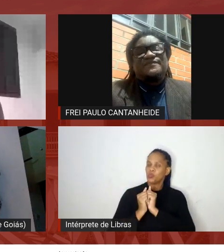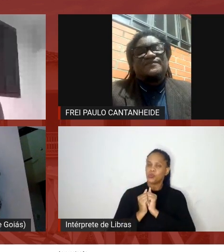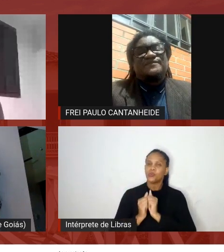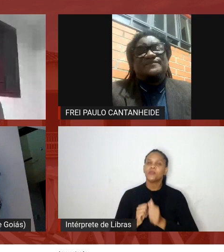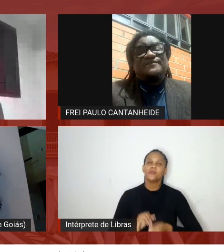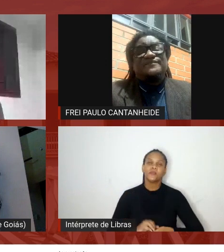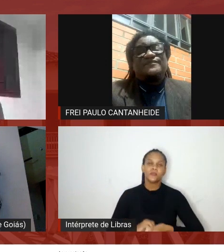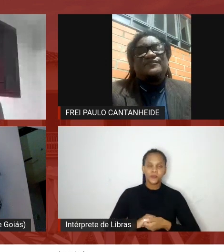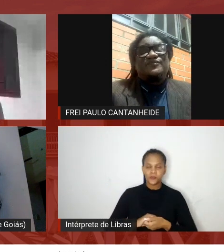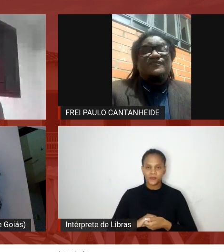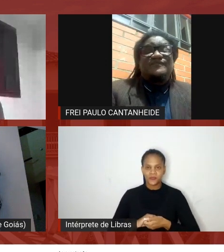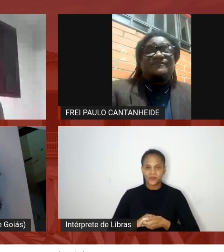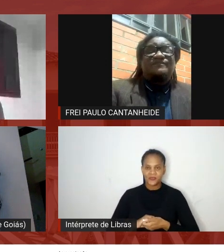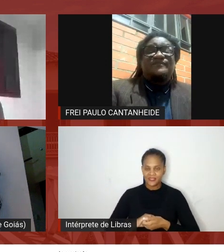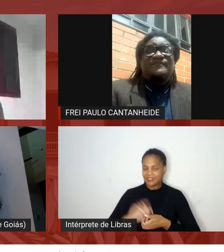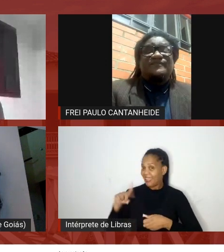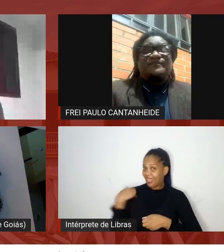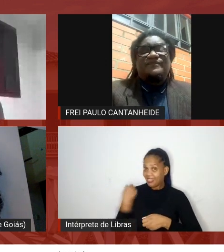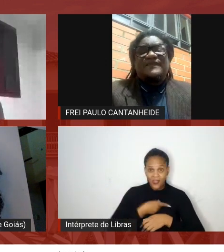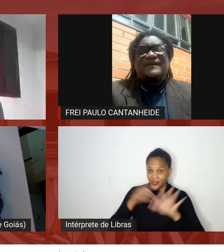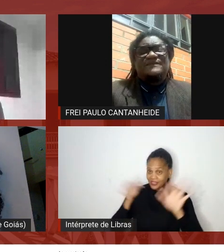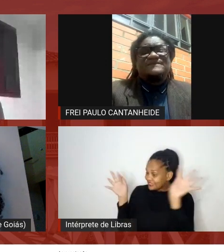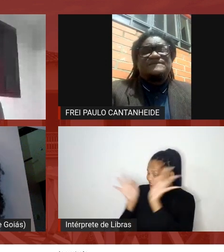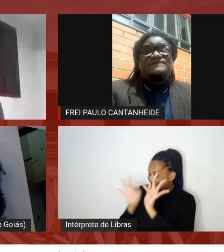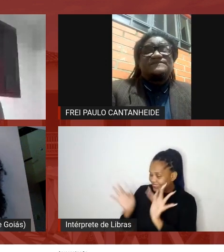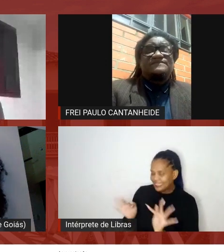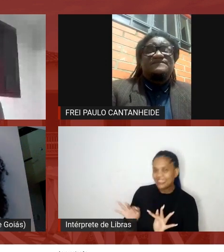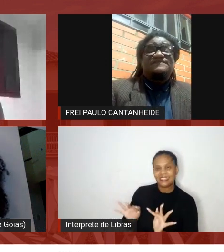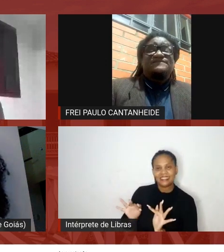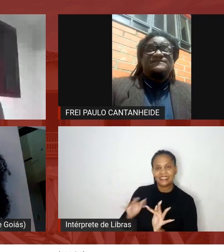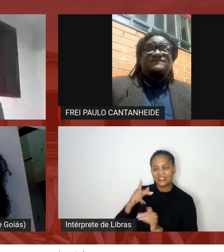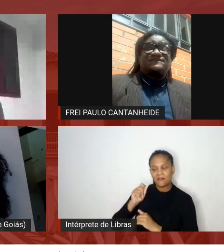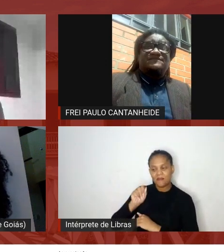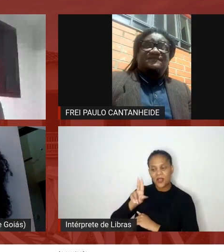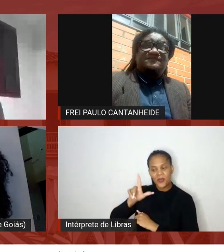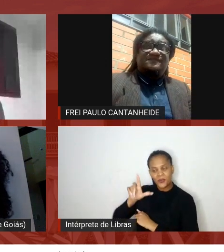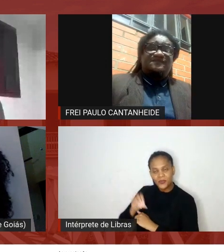nós é que ficamos felizes Fri Paulo Helenísia por favor